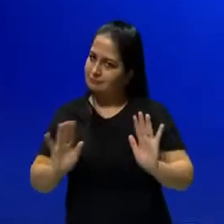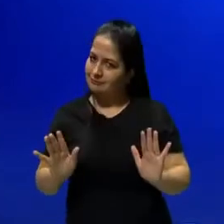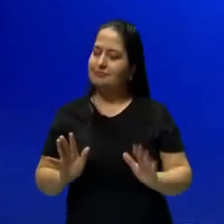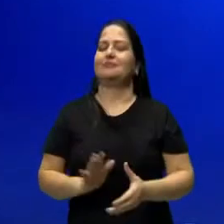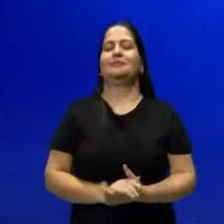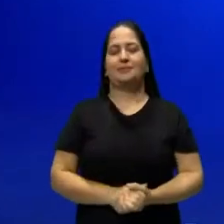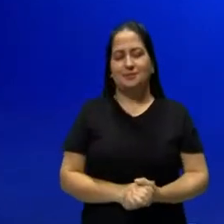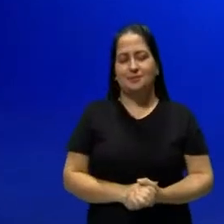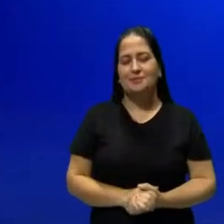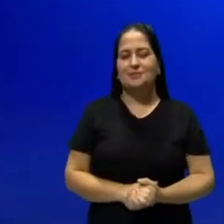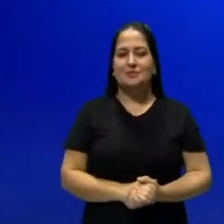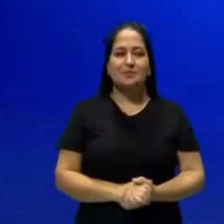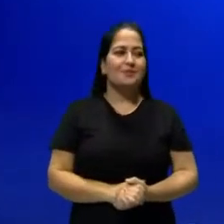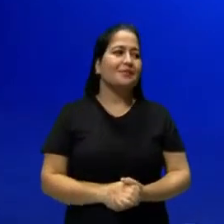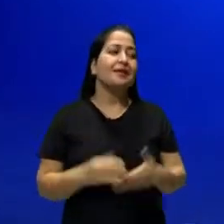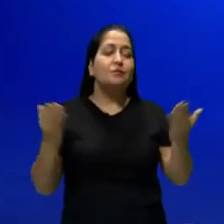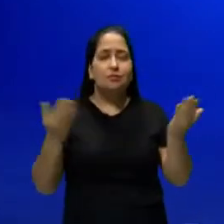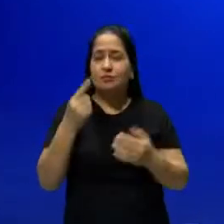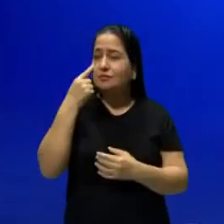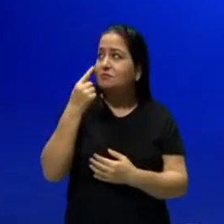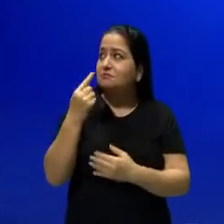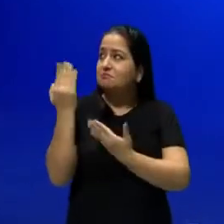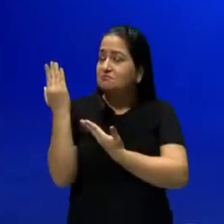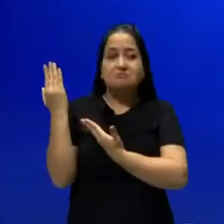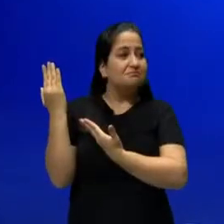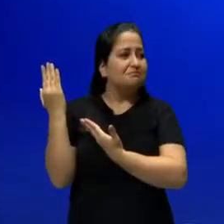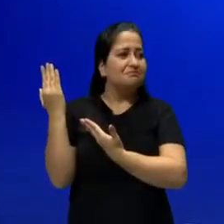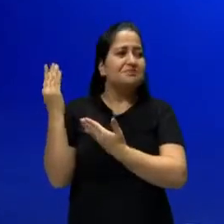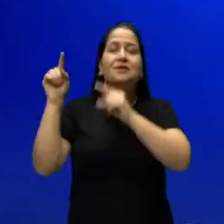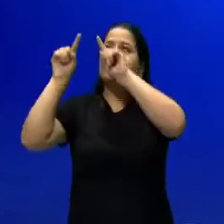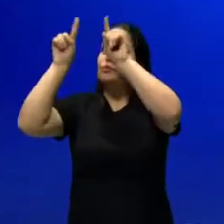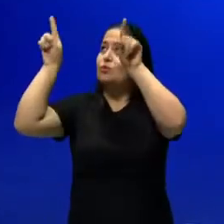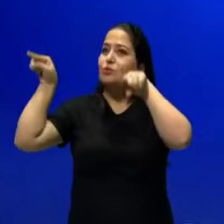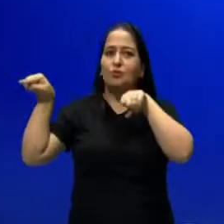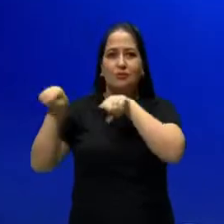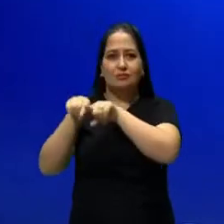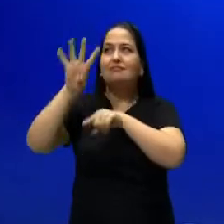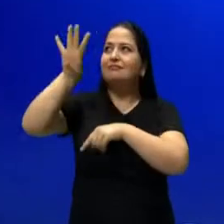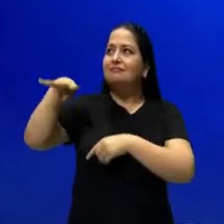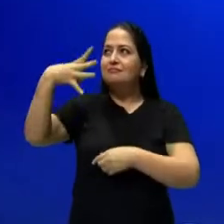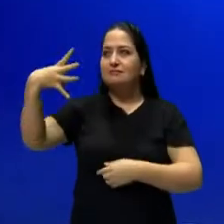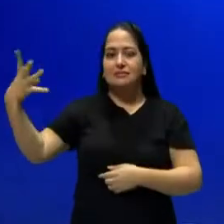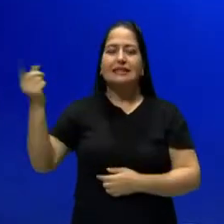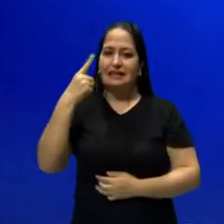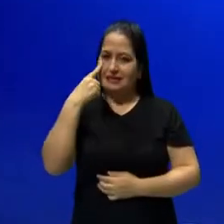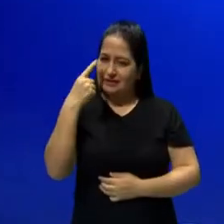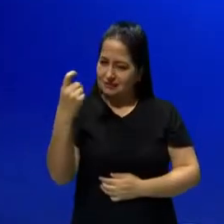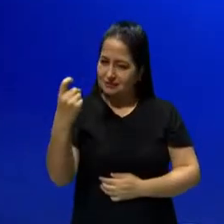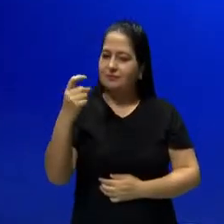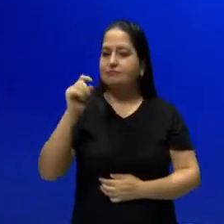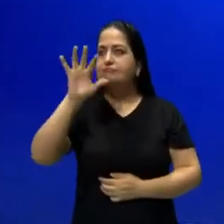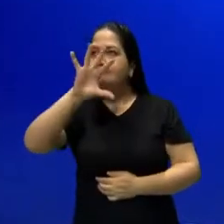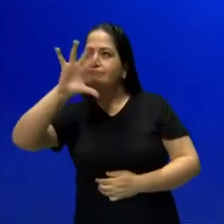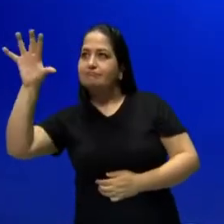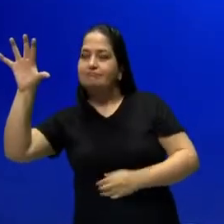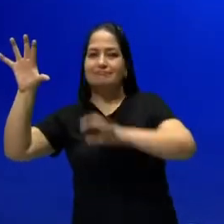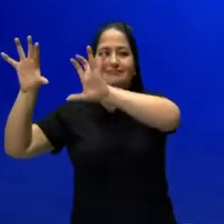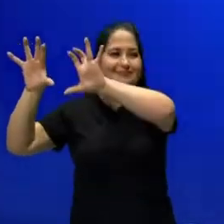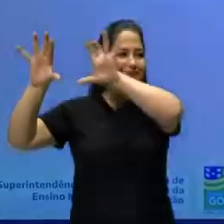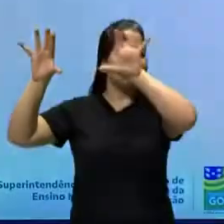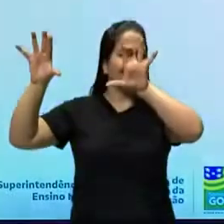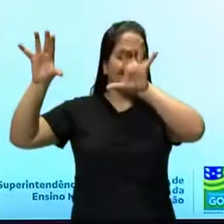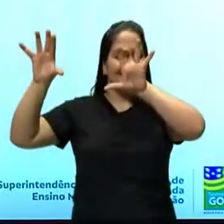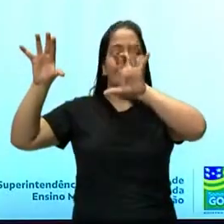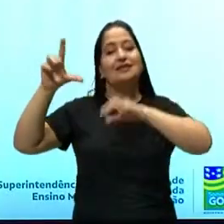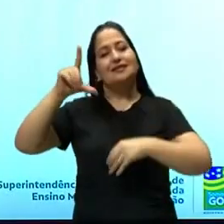Nós vamos ter um quadro aqui que é muito interessante. Como eu disse no início, são duas escolas literárias, sendo que o naturalismo